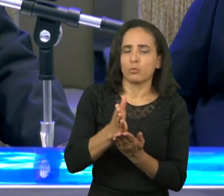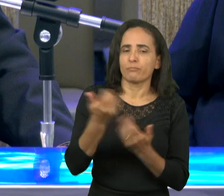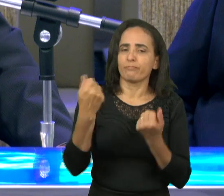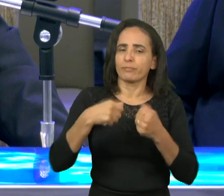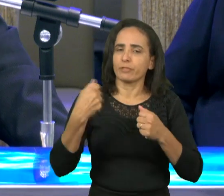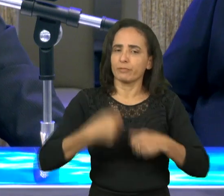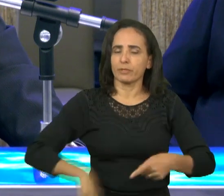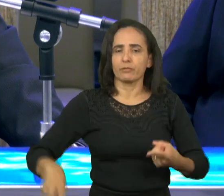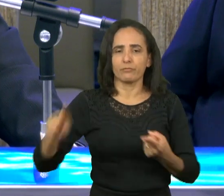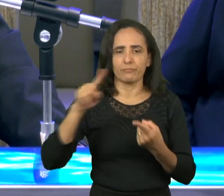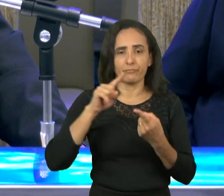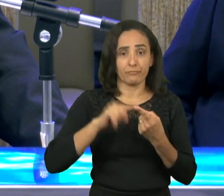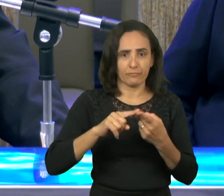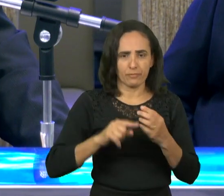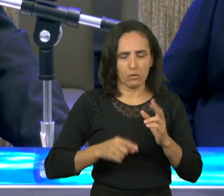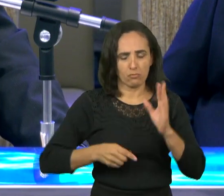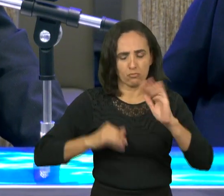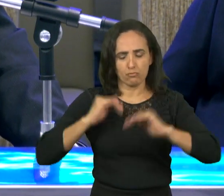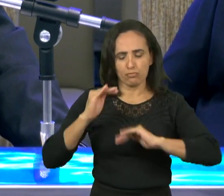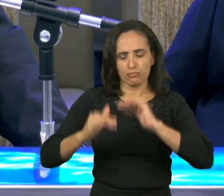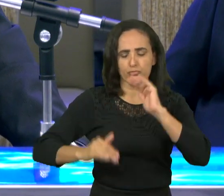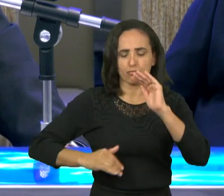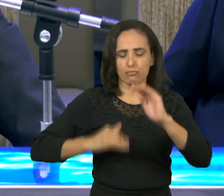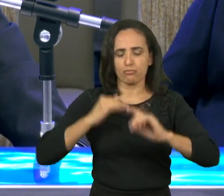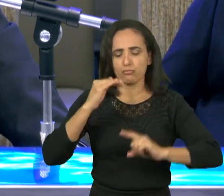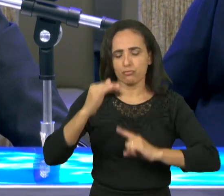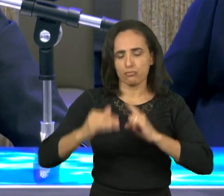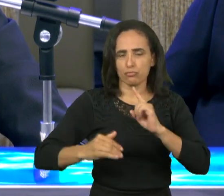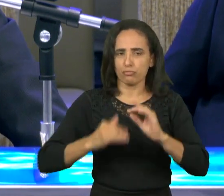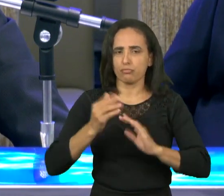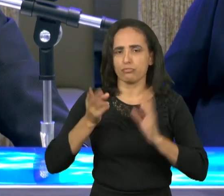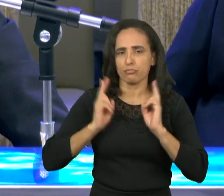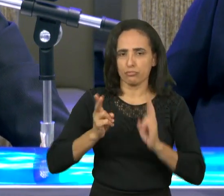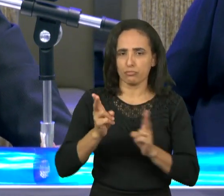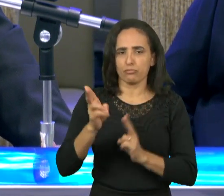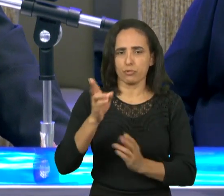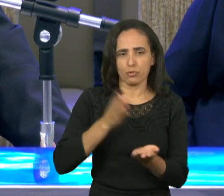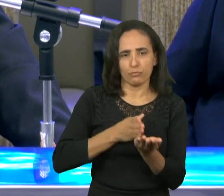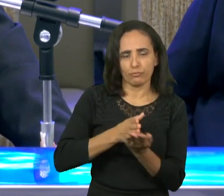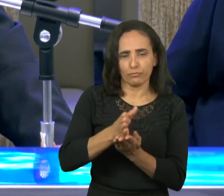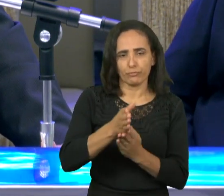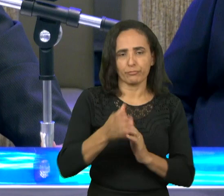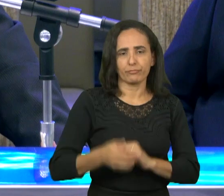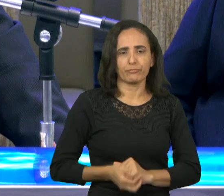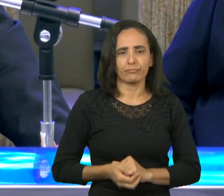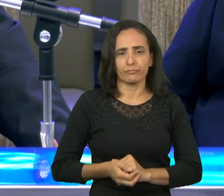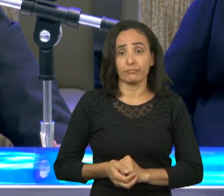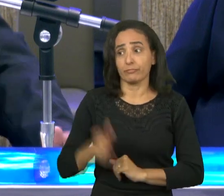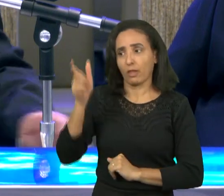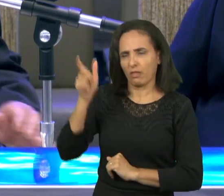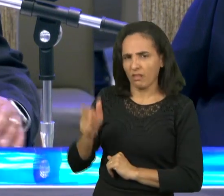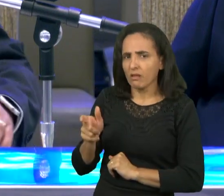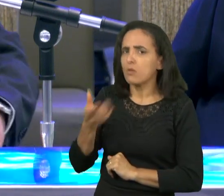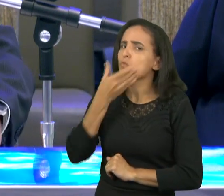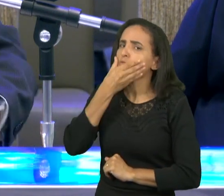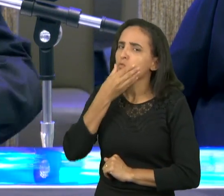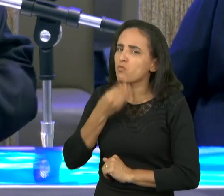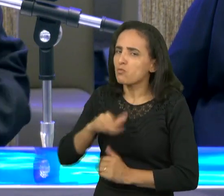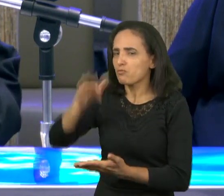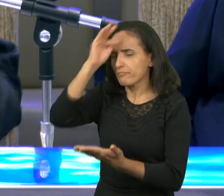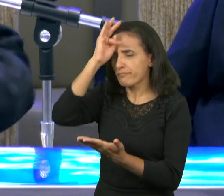todo o pecado que havia sobre a terra. Enoque foi um homem de fé.